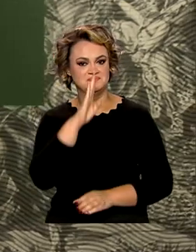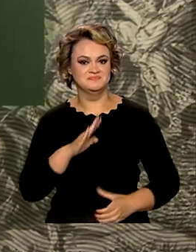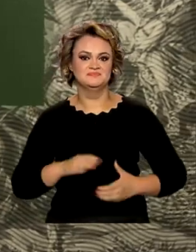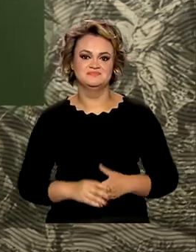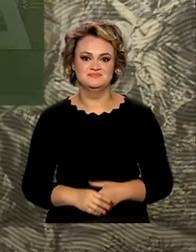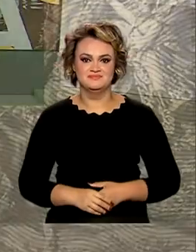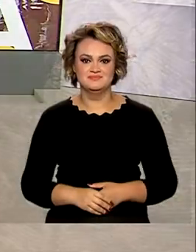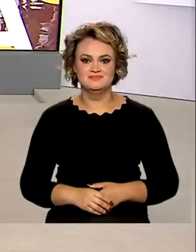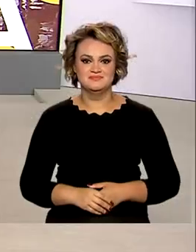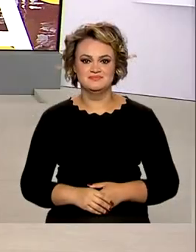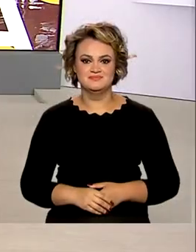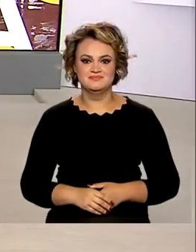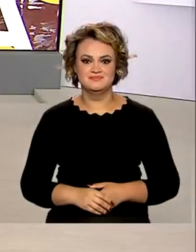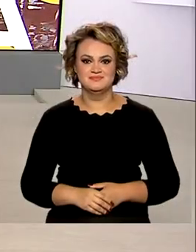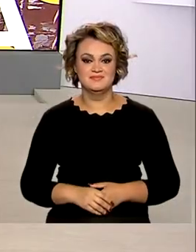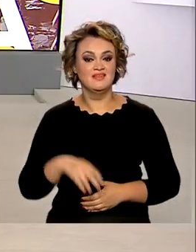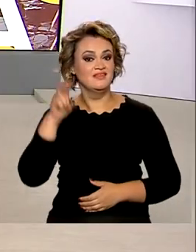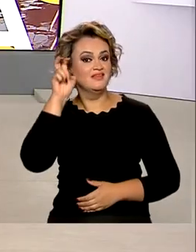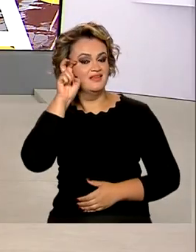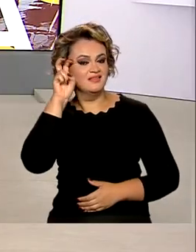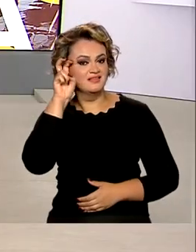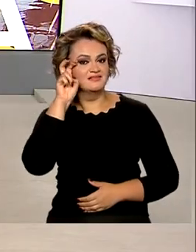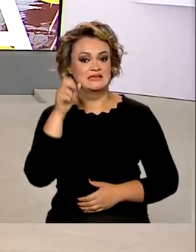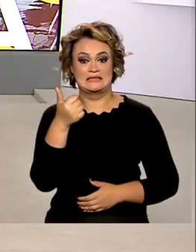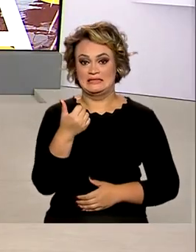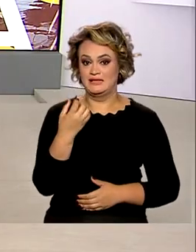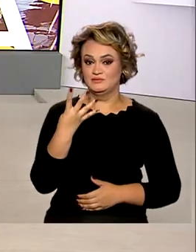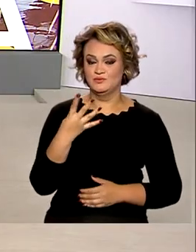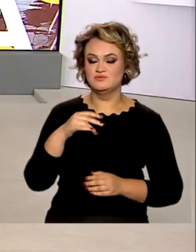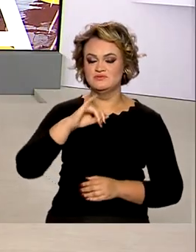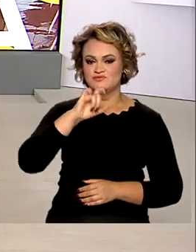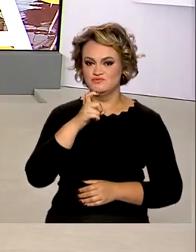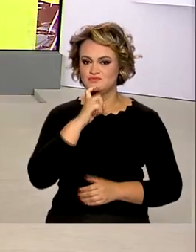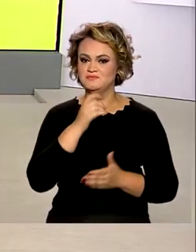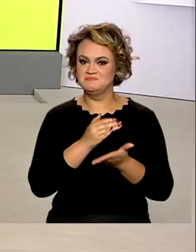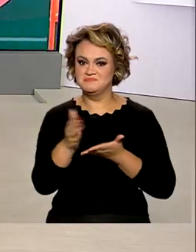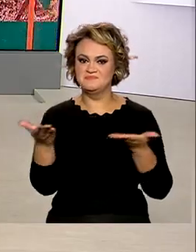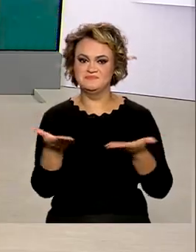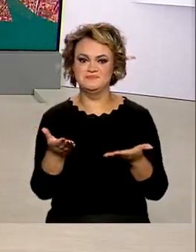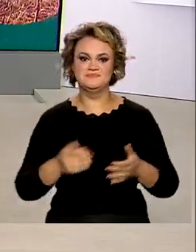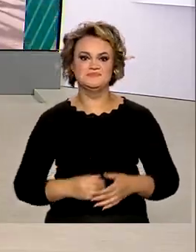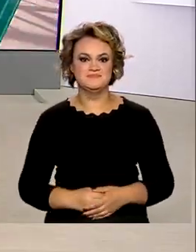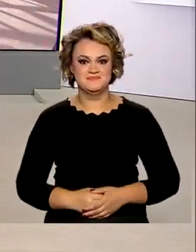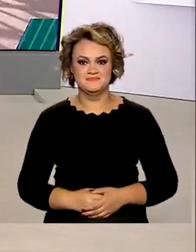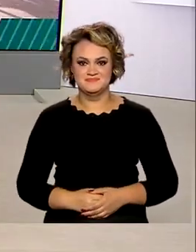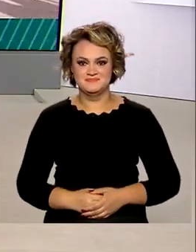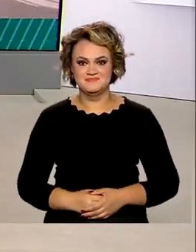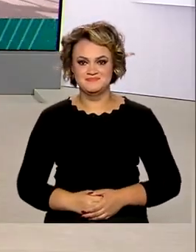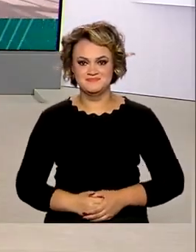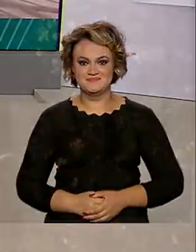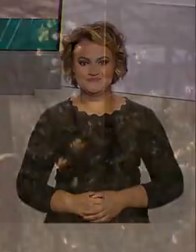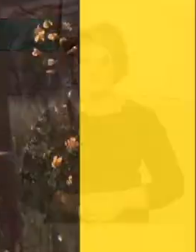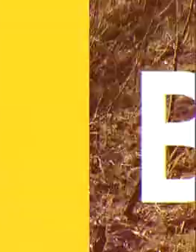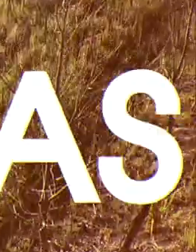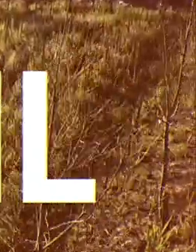Brasil. Brasil, quinta-feira, 14 de julho, Brasil em Dia já está no ar.